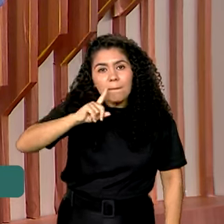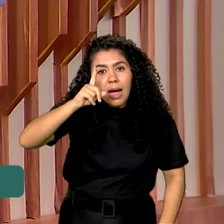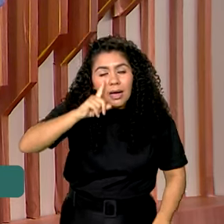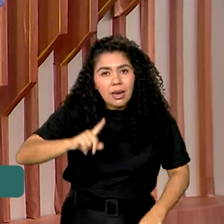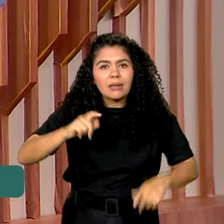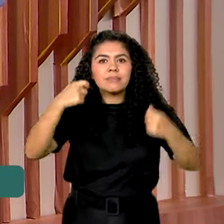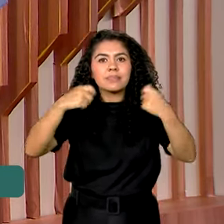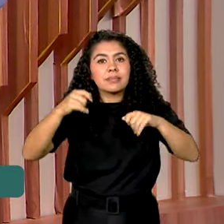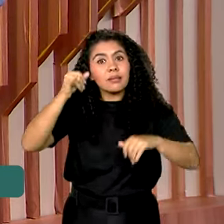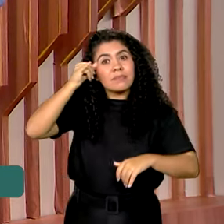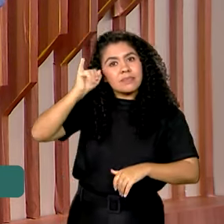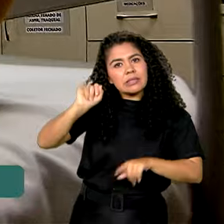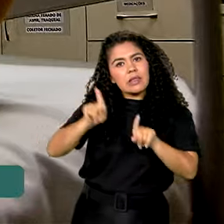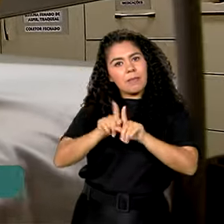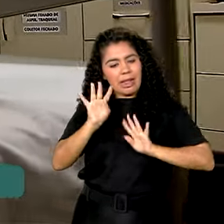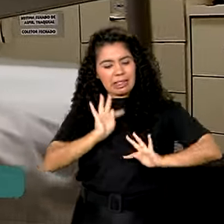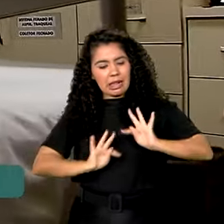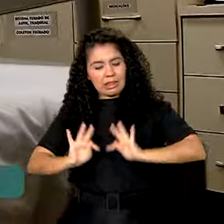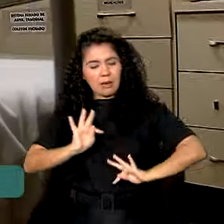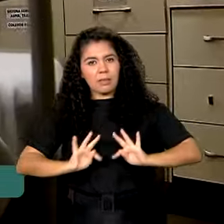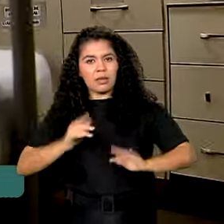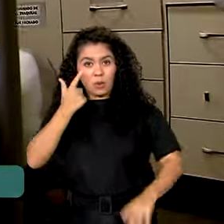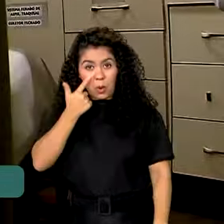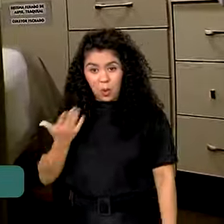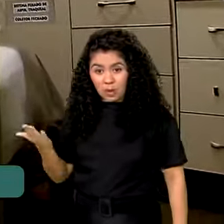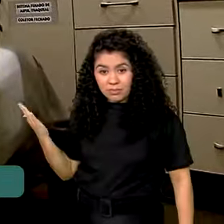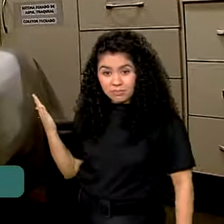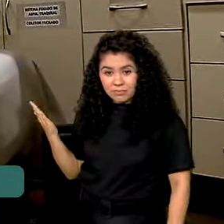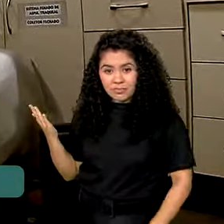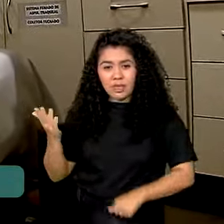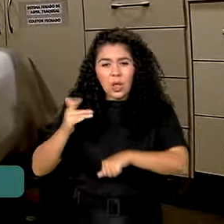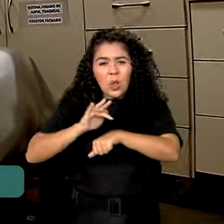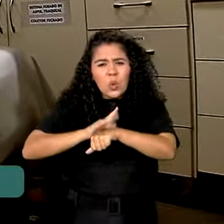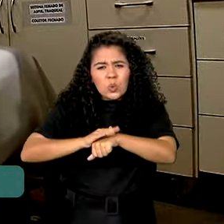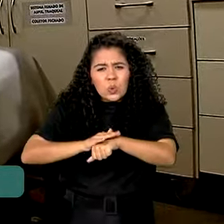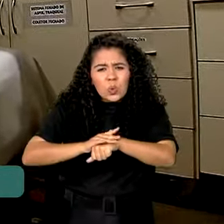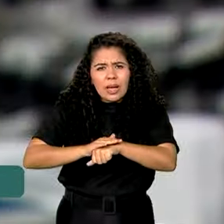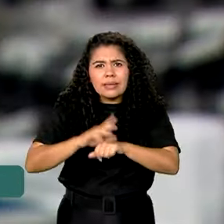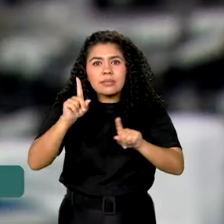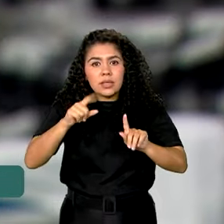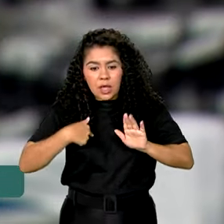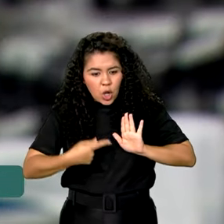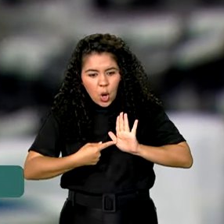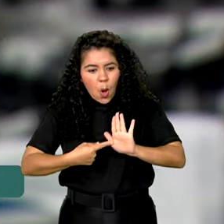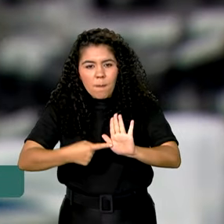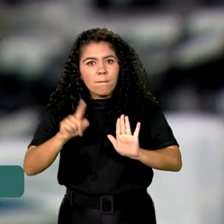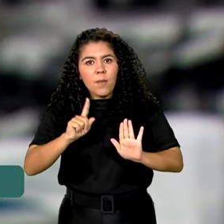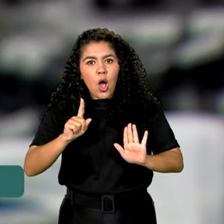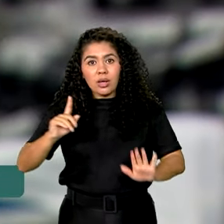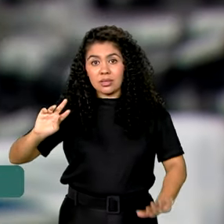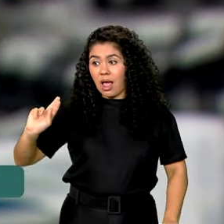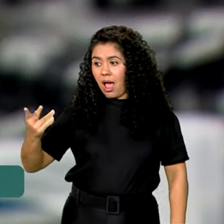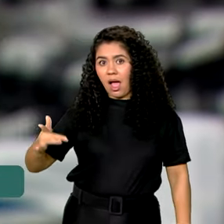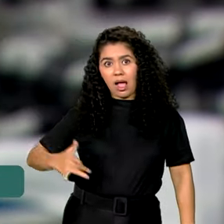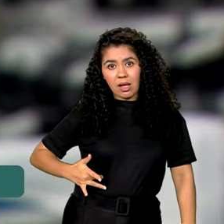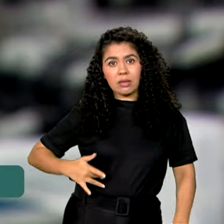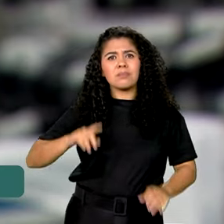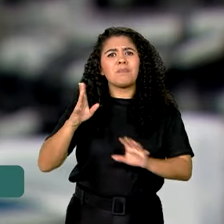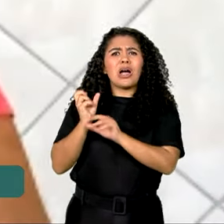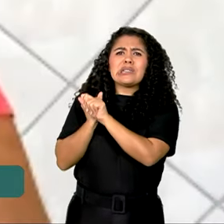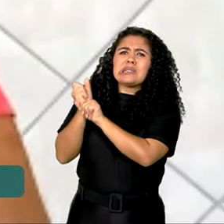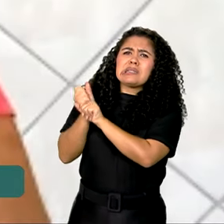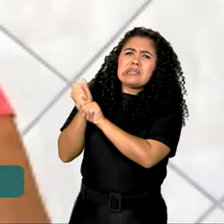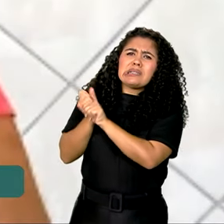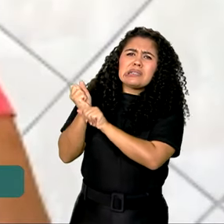e o tratamento do problema. Doença, muitas vezes, silenciosa, a hepatite pode levar anos para ser